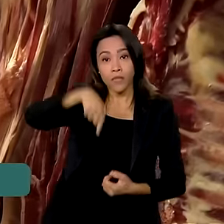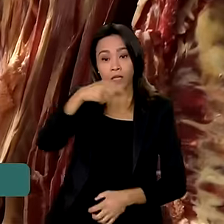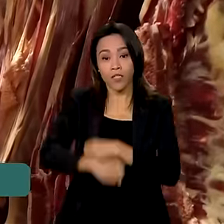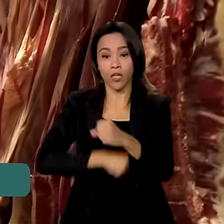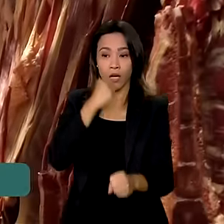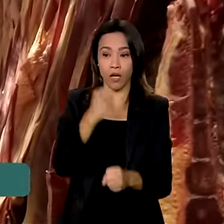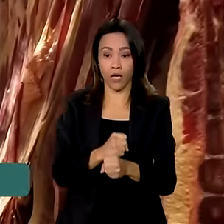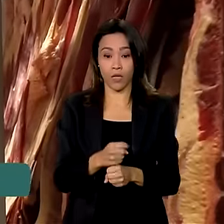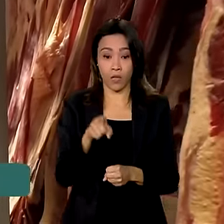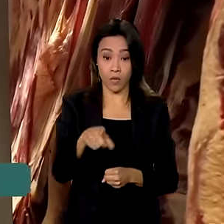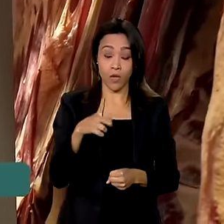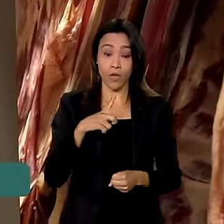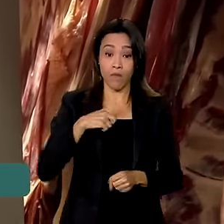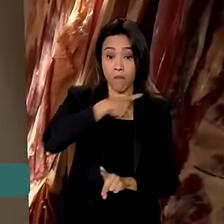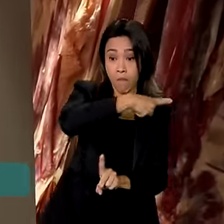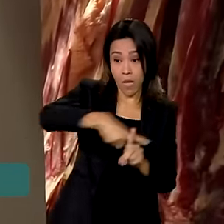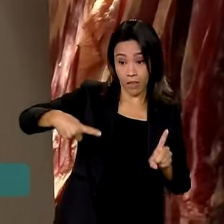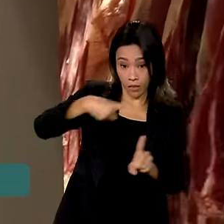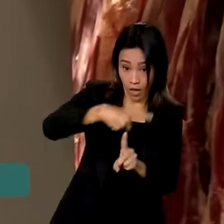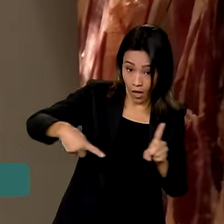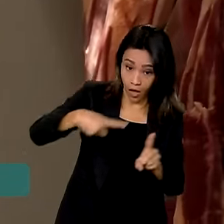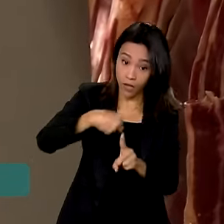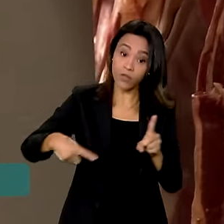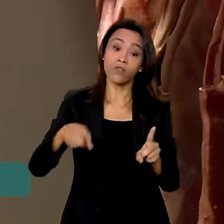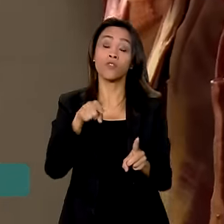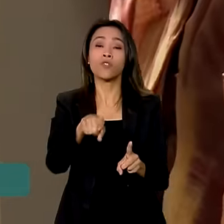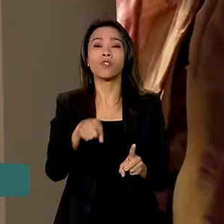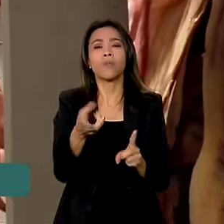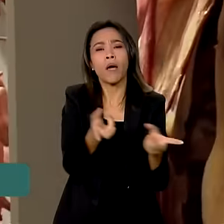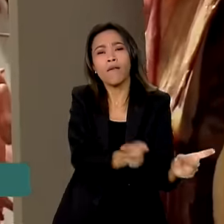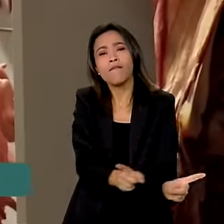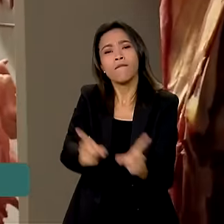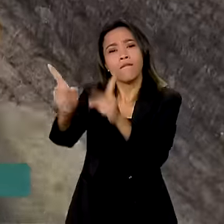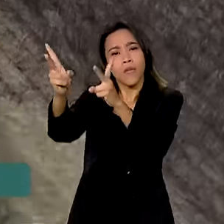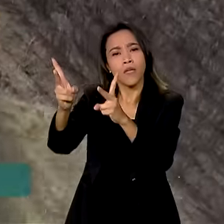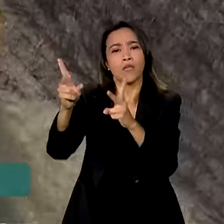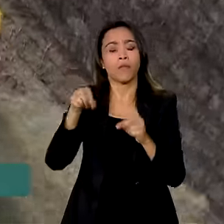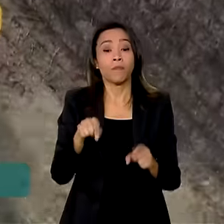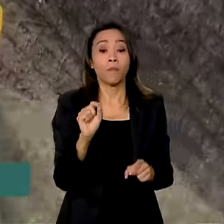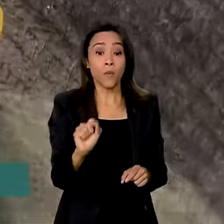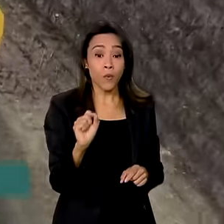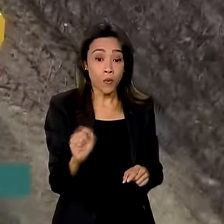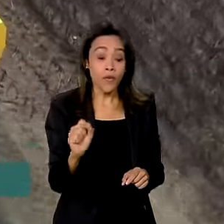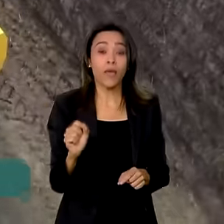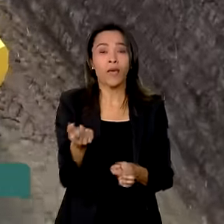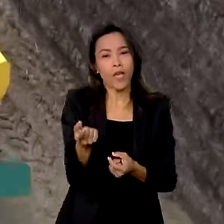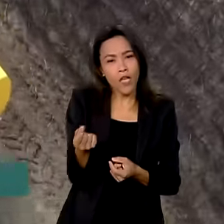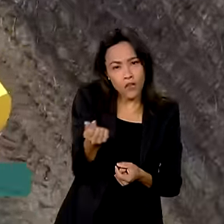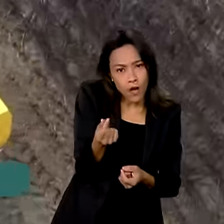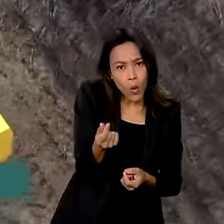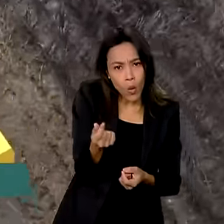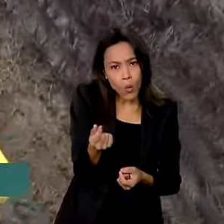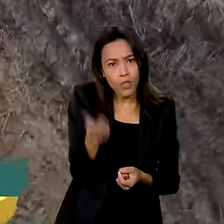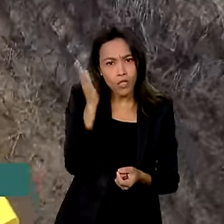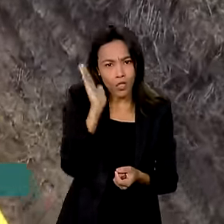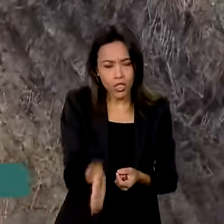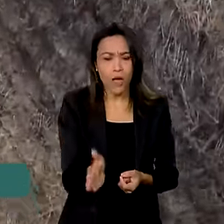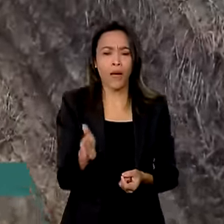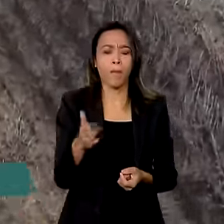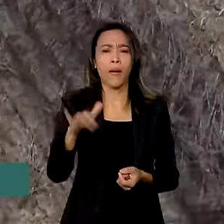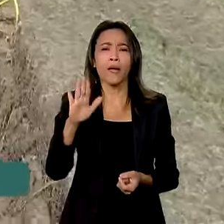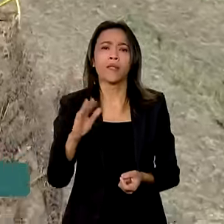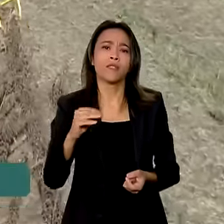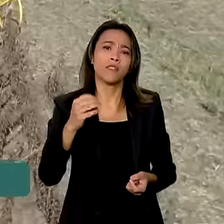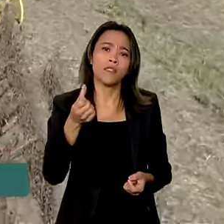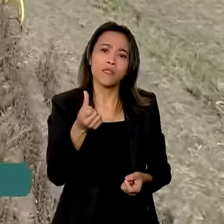por quase a metade das exportações nacionais. Em valores monetários, foram mais de